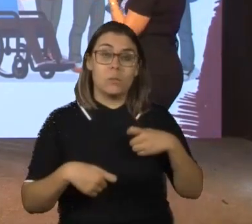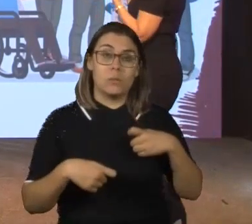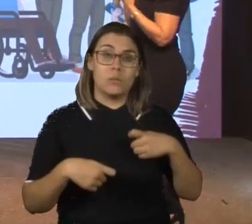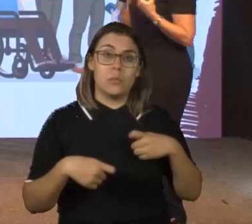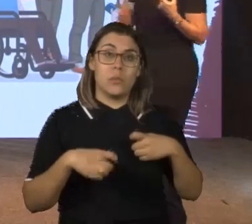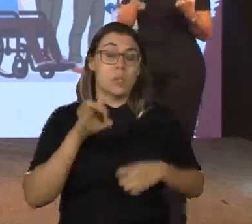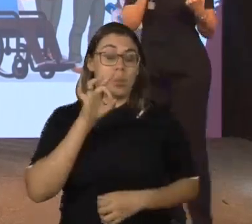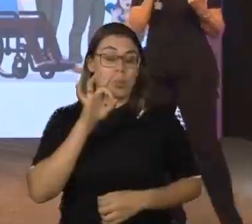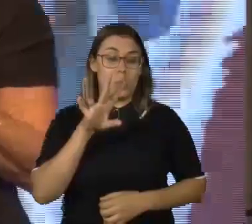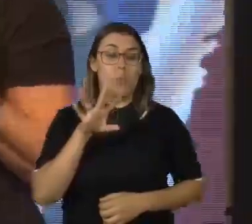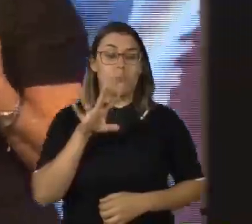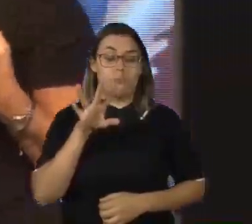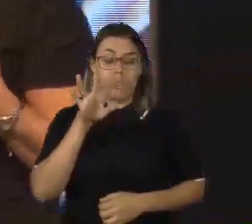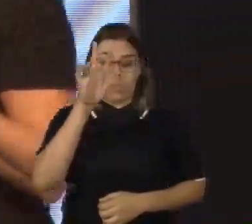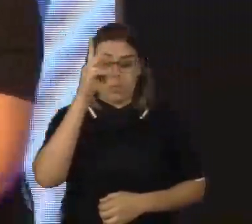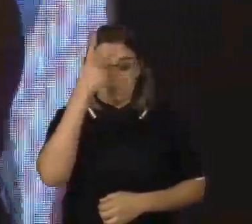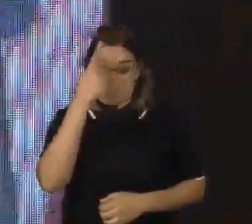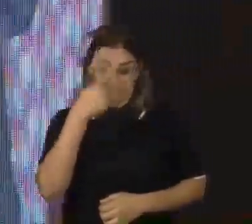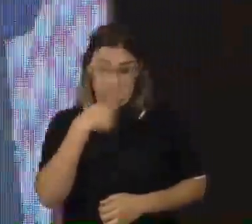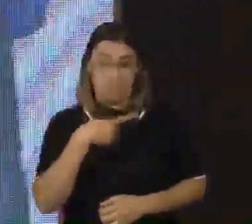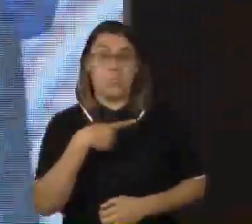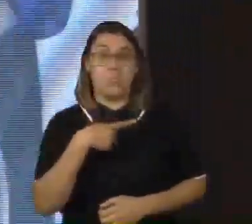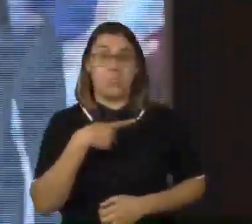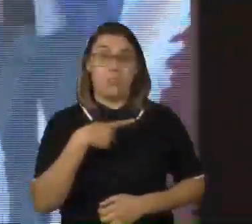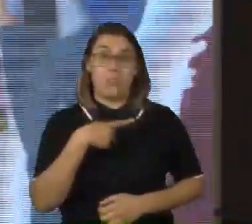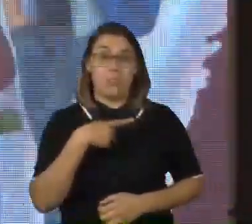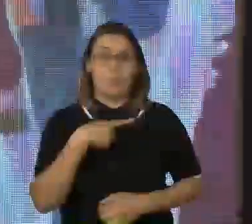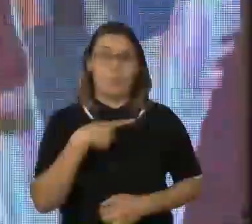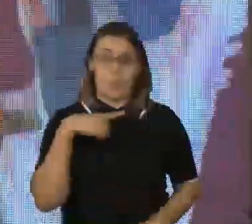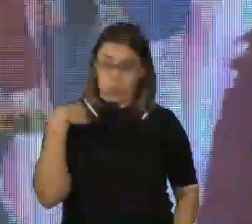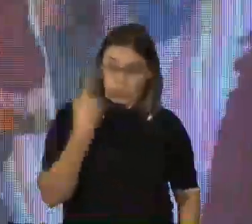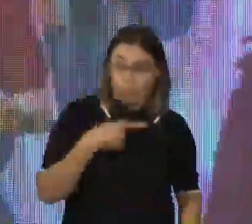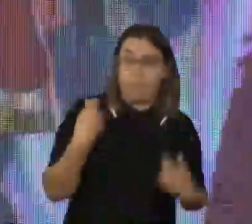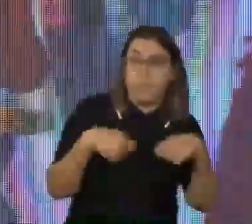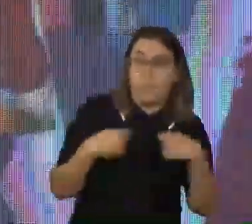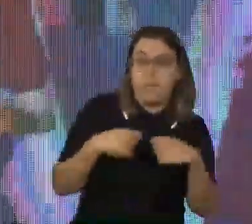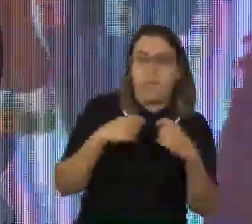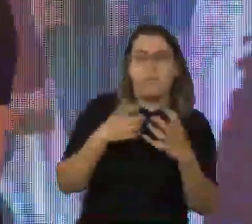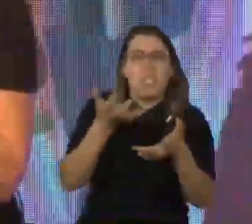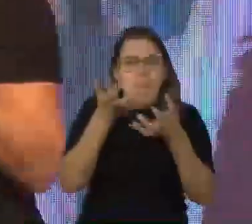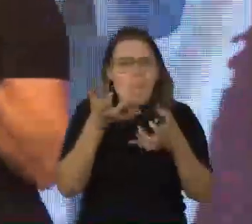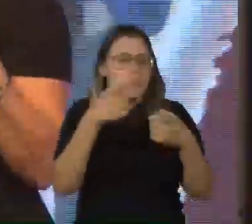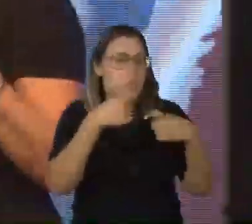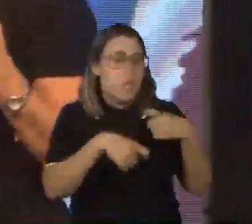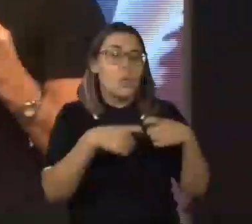parte integrante da personalidade, porque as nossas necessidades e afetivos sexuais, elas mediatizam